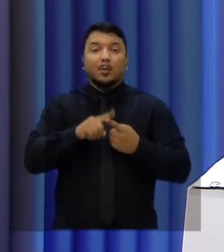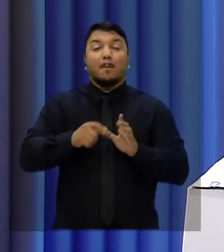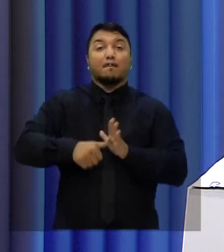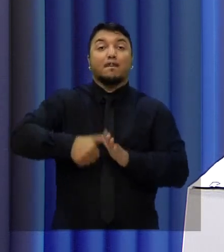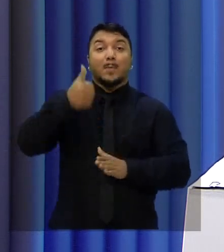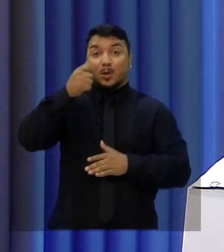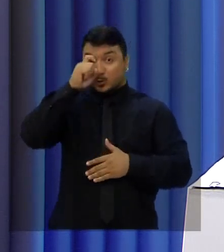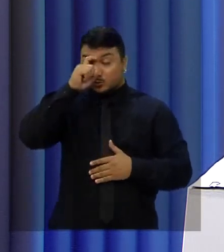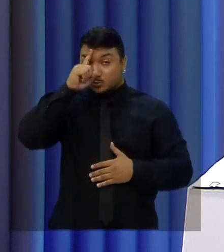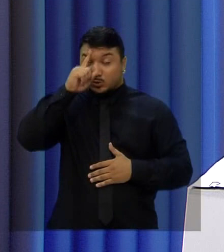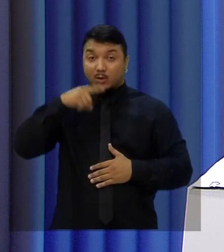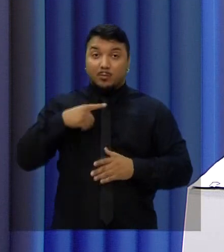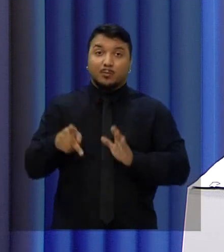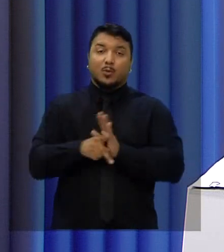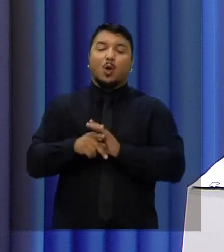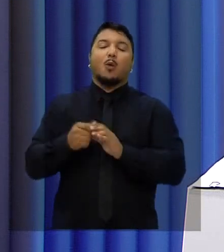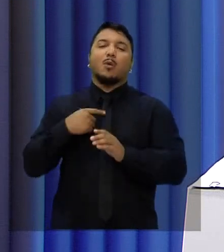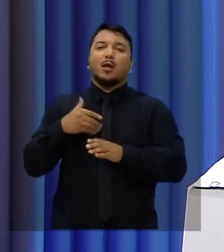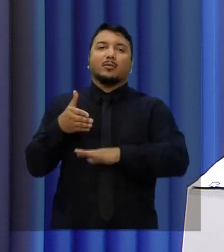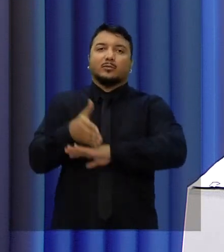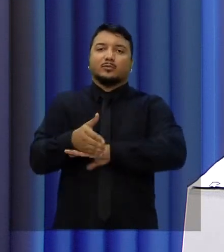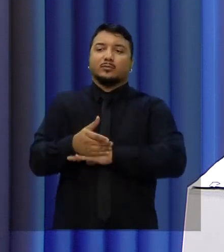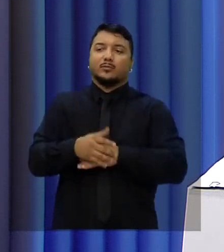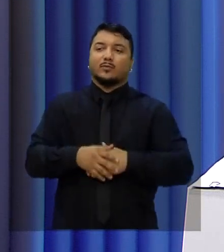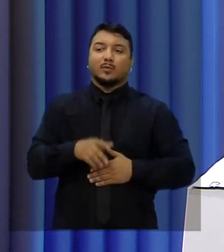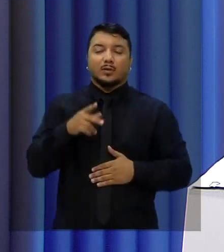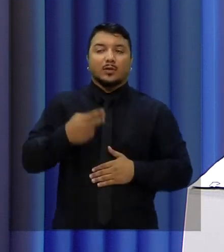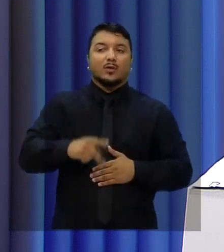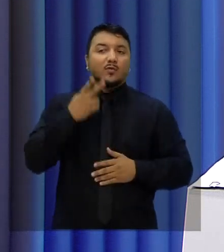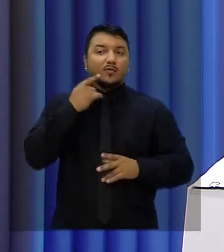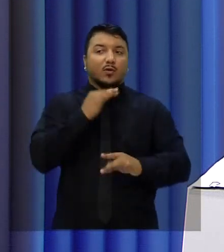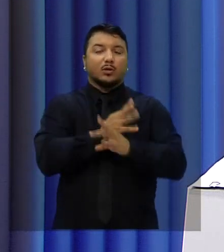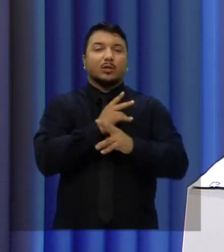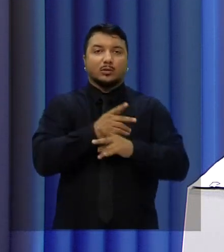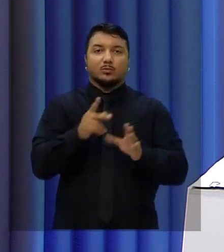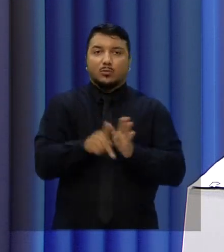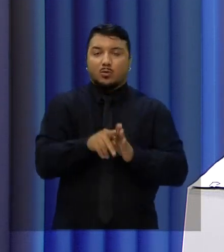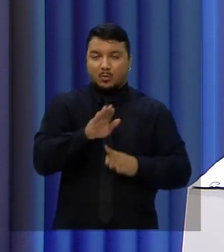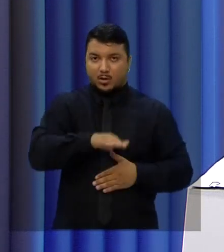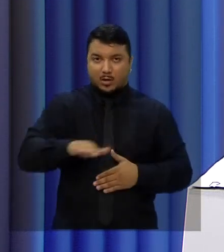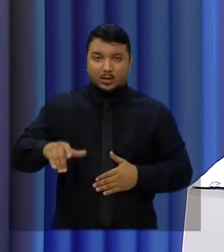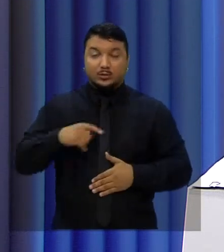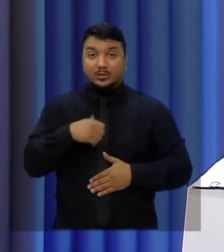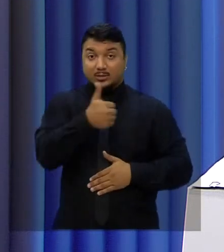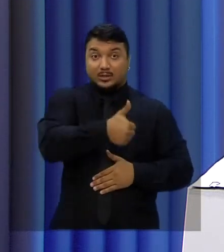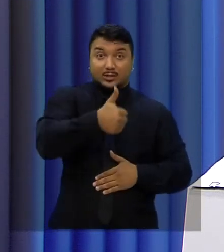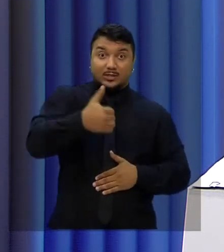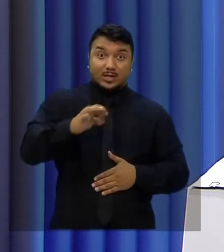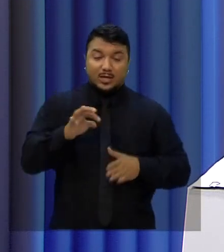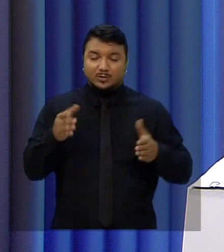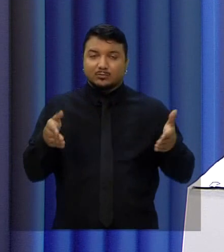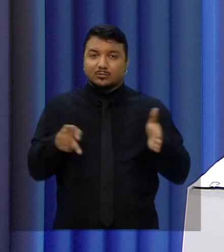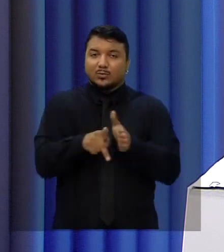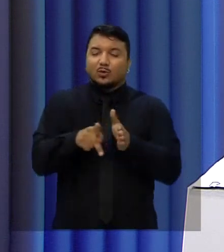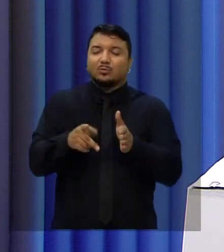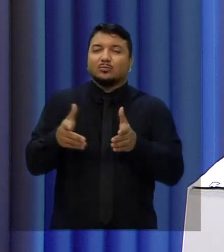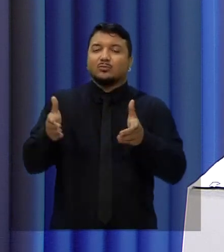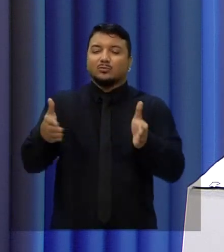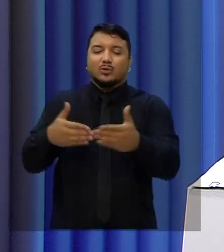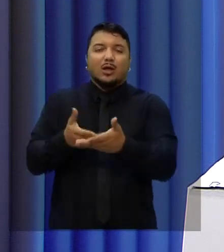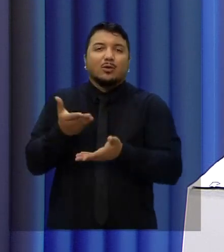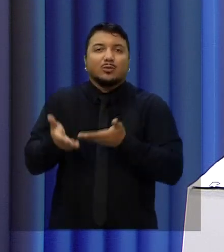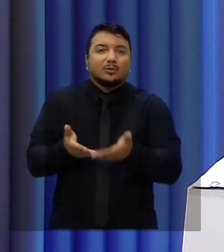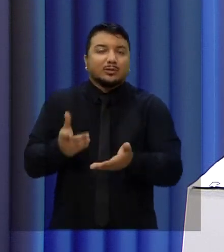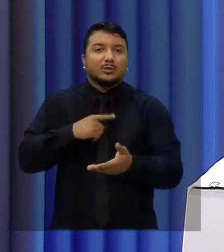pediátrico clínico e cirúrgico da cidade de Fortaleza, com 110 leitos. E que hoje, Wagner, dá suporte, inclusive, ao